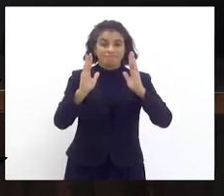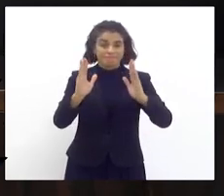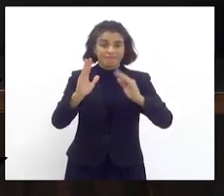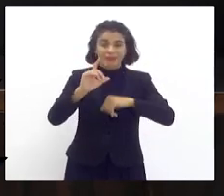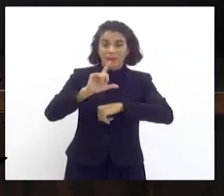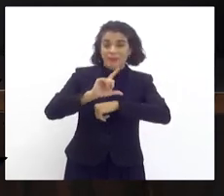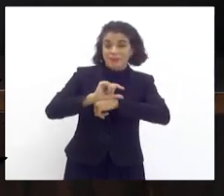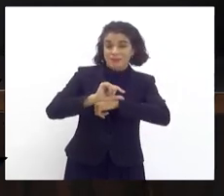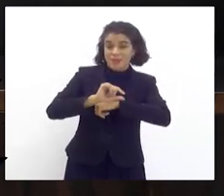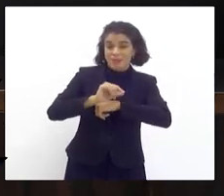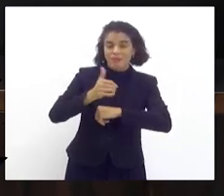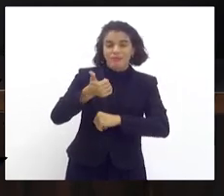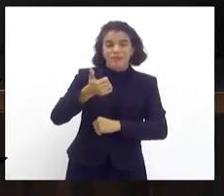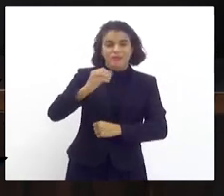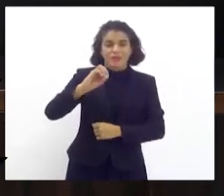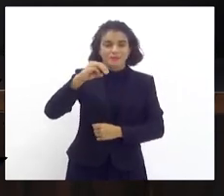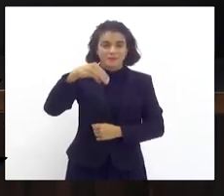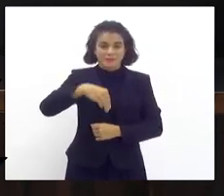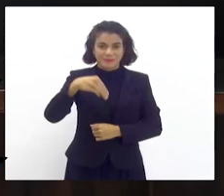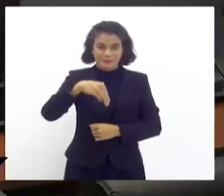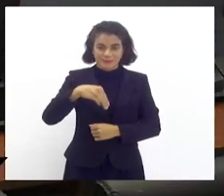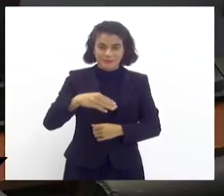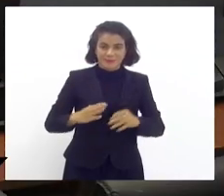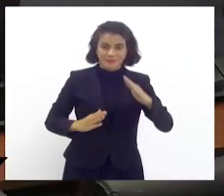grandiosos dez minutos.